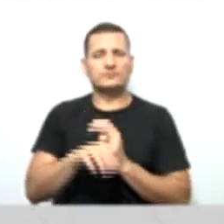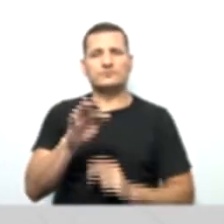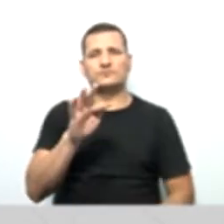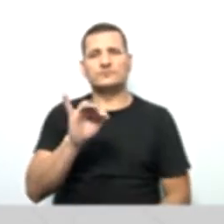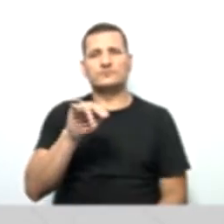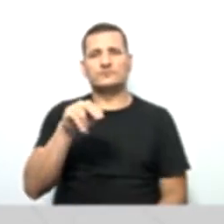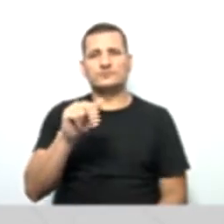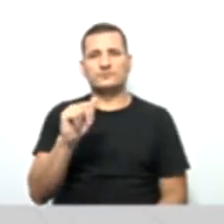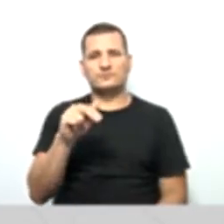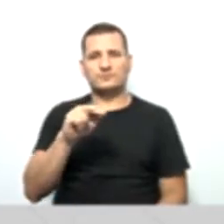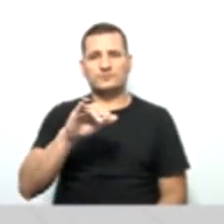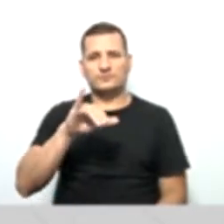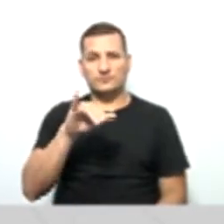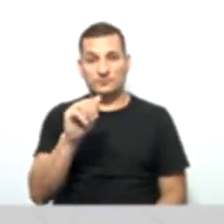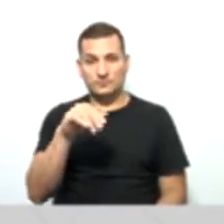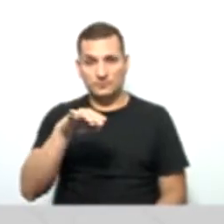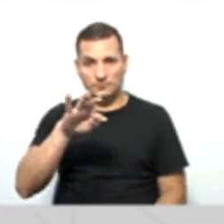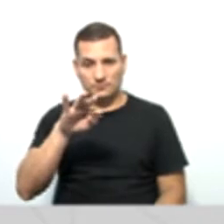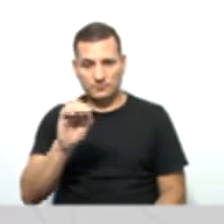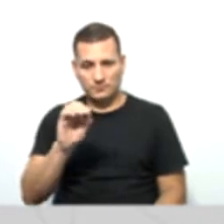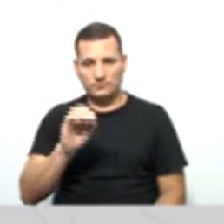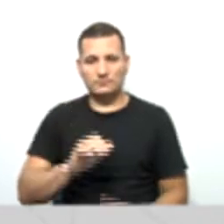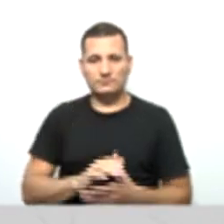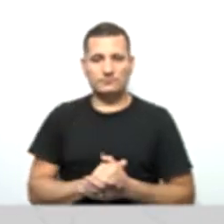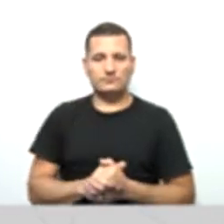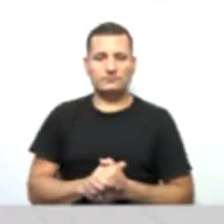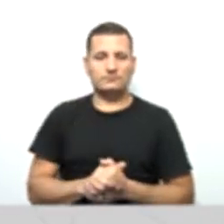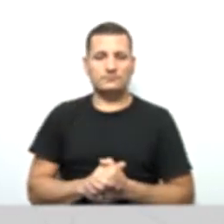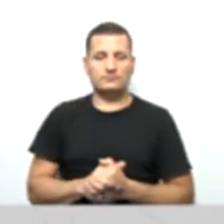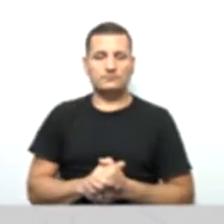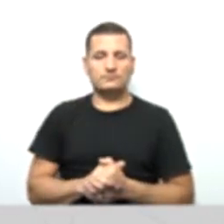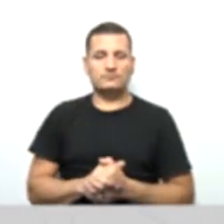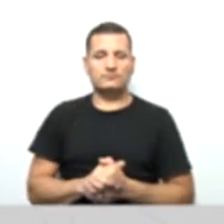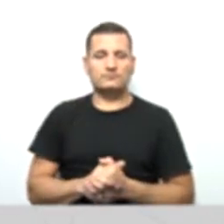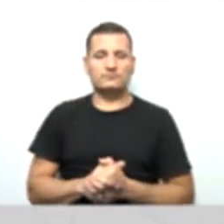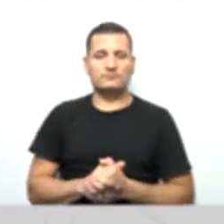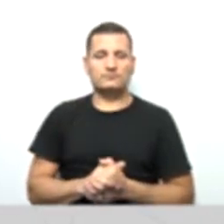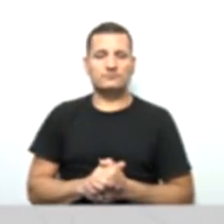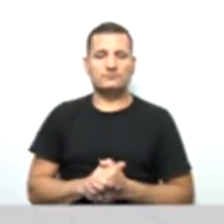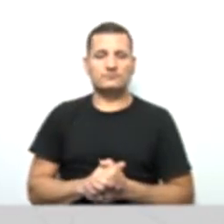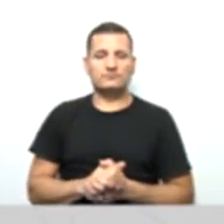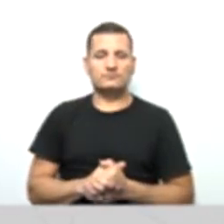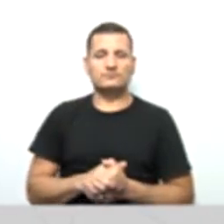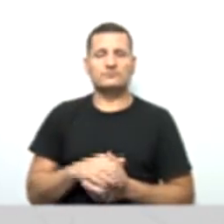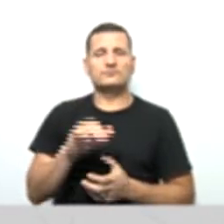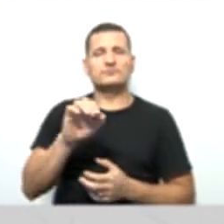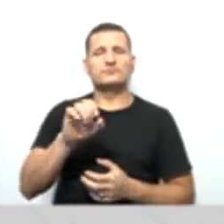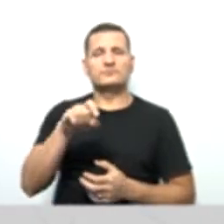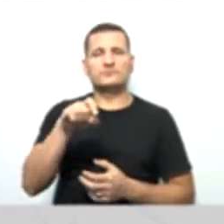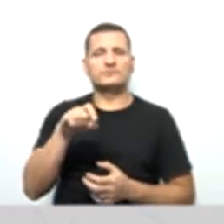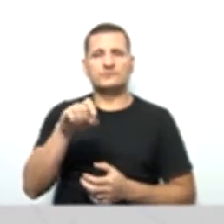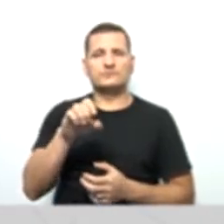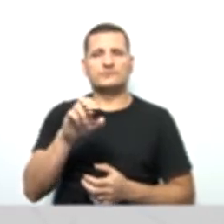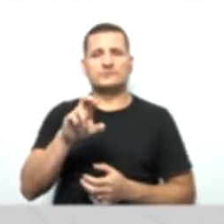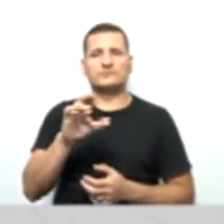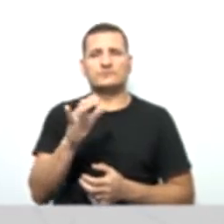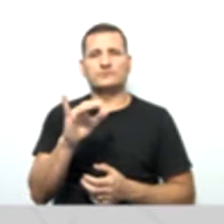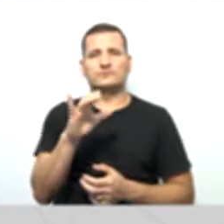do ativo deve estar verificando tudo isso também, mas aqui ele entra no passivo porque ele vai o quê?